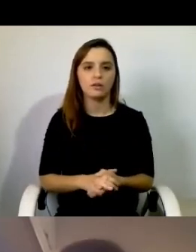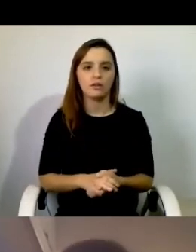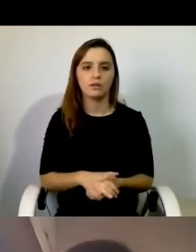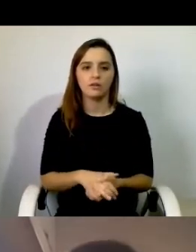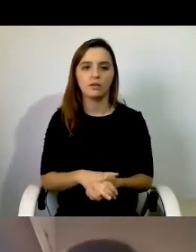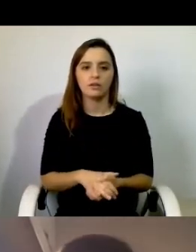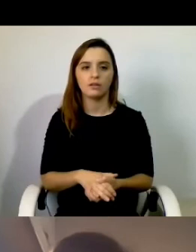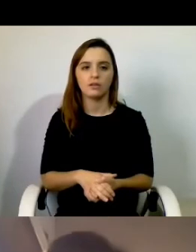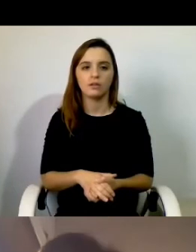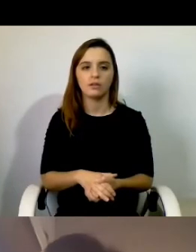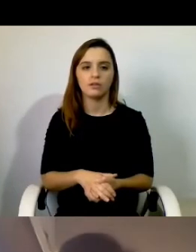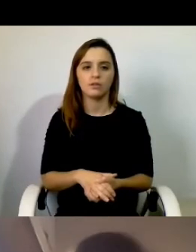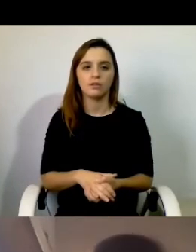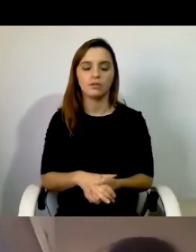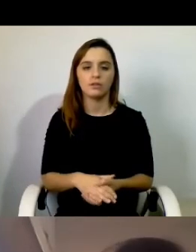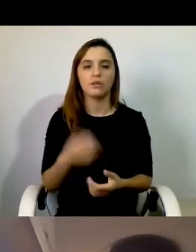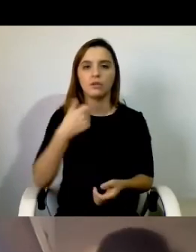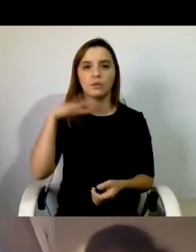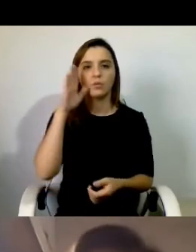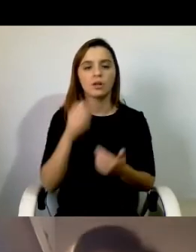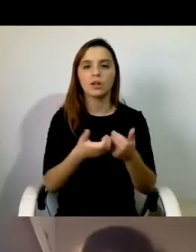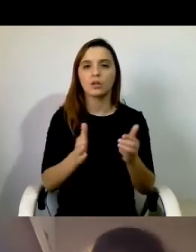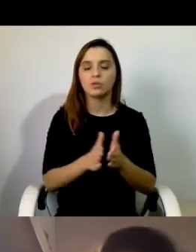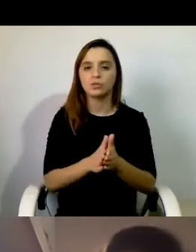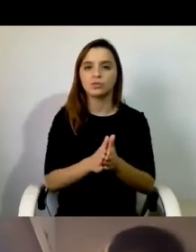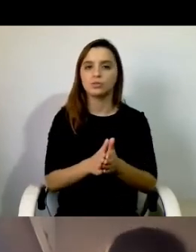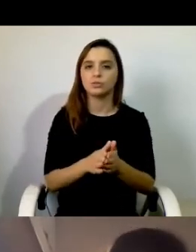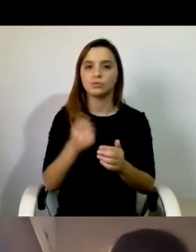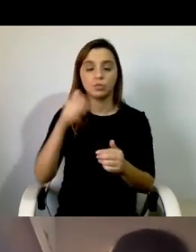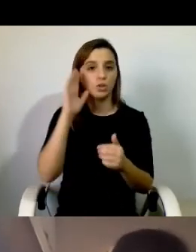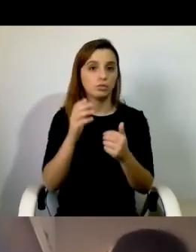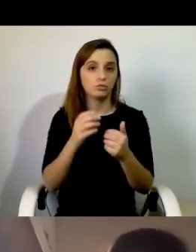Boa tarde. Boa tarde a todos os que estão a ouvir.